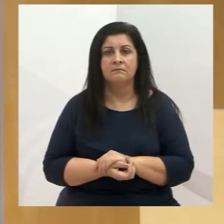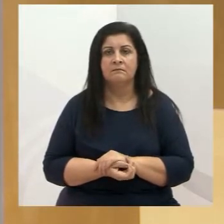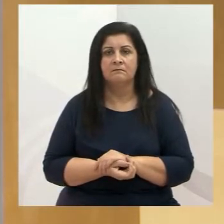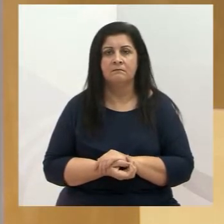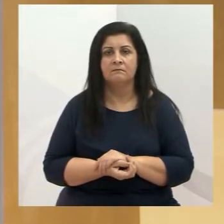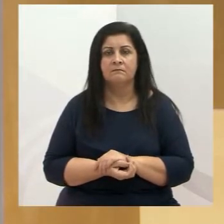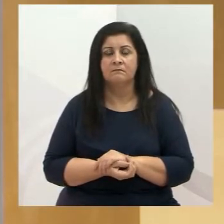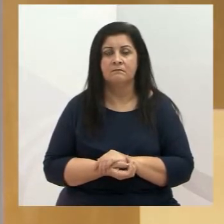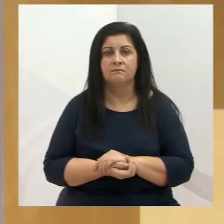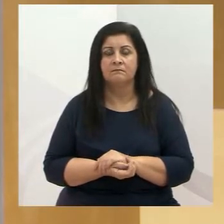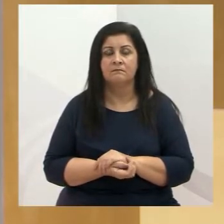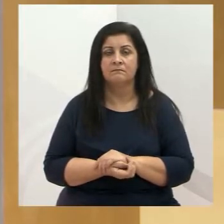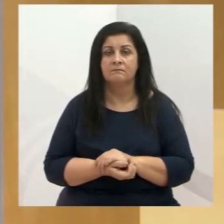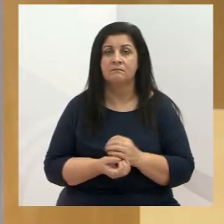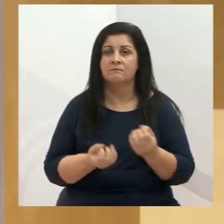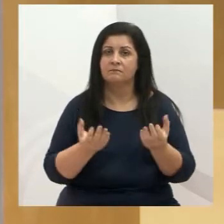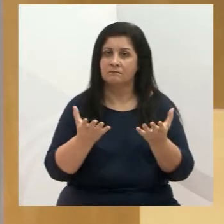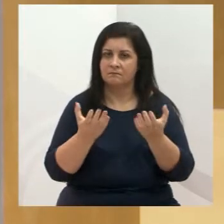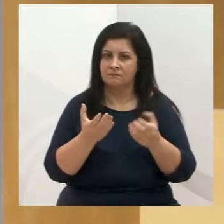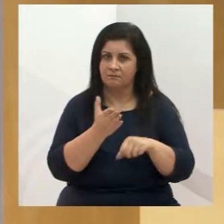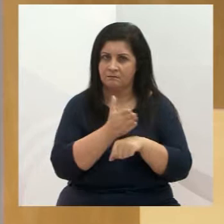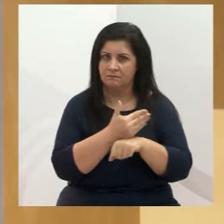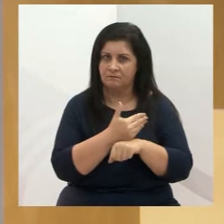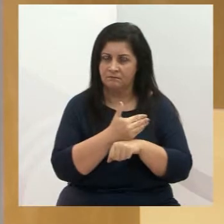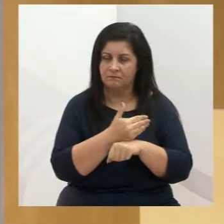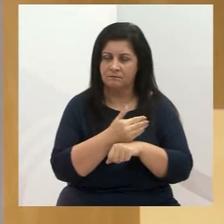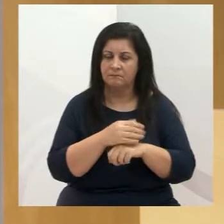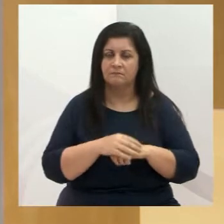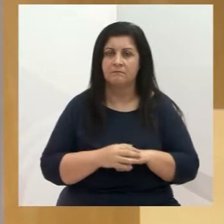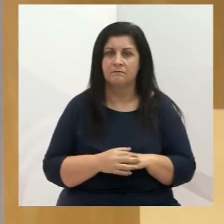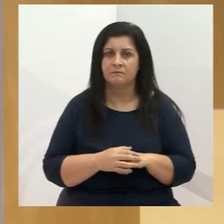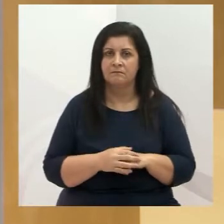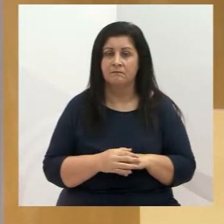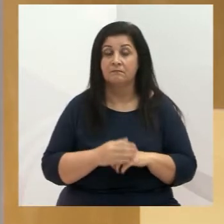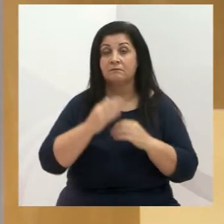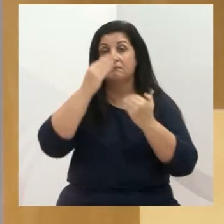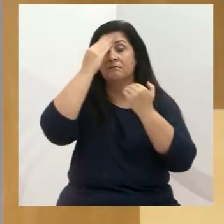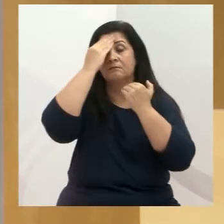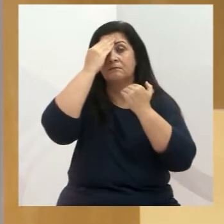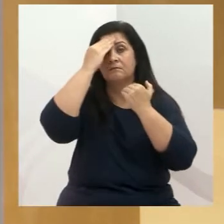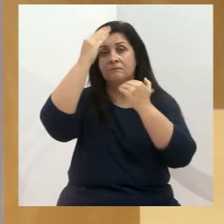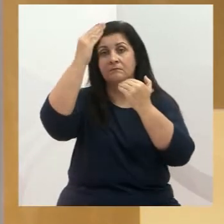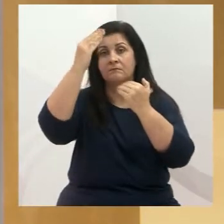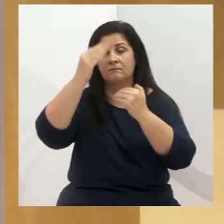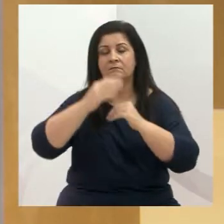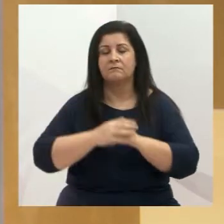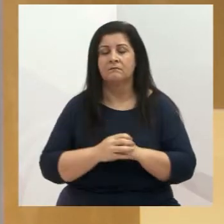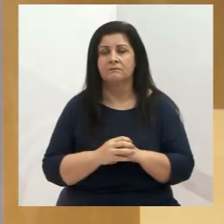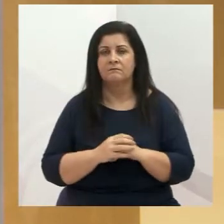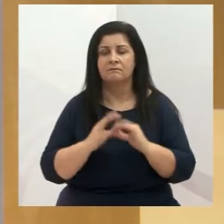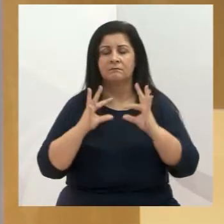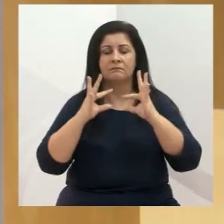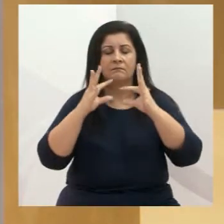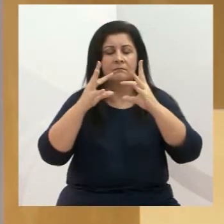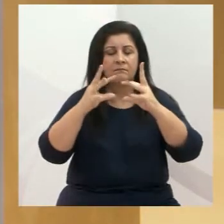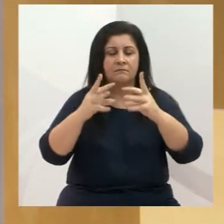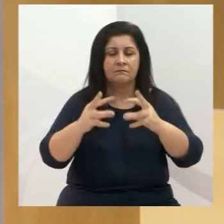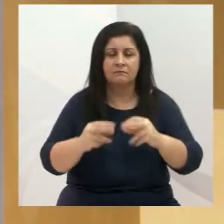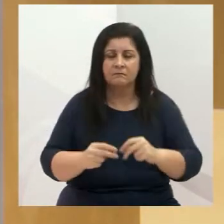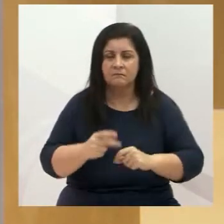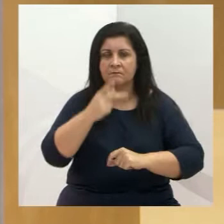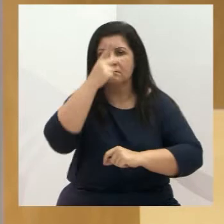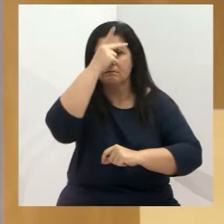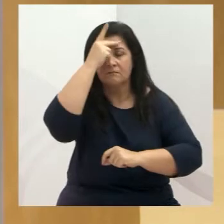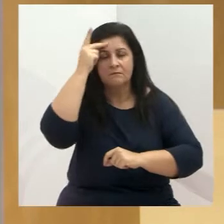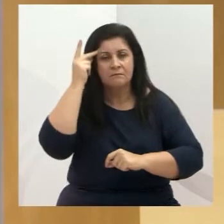Eu quero aqui, antes de iniciar, agradecer a todas as pessoas que vêm nos